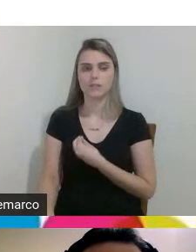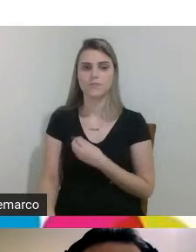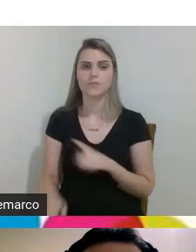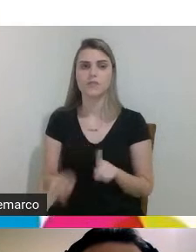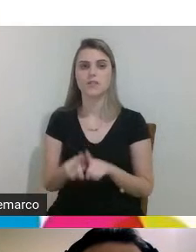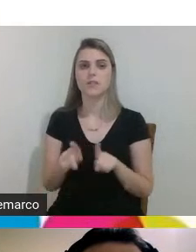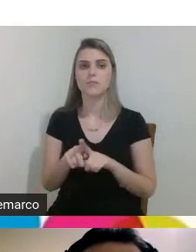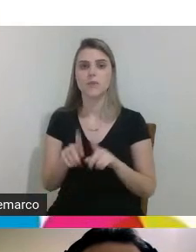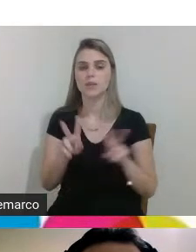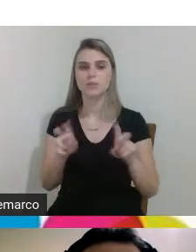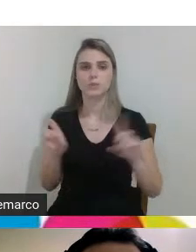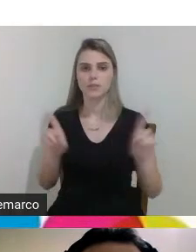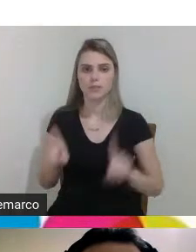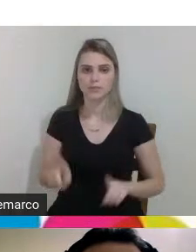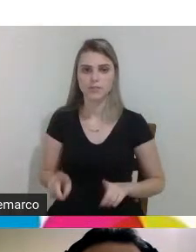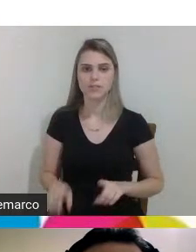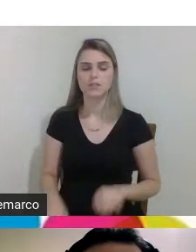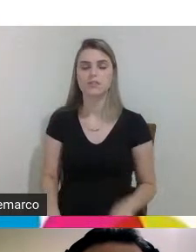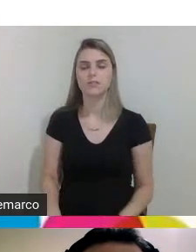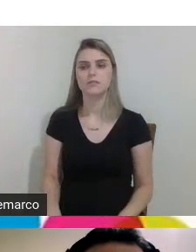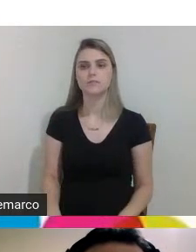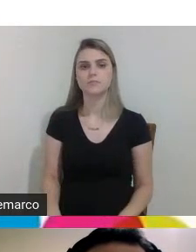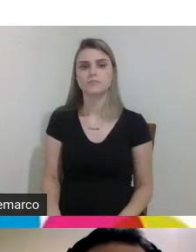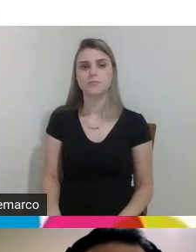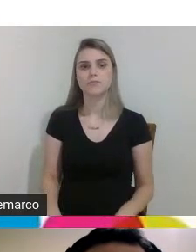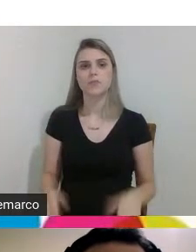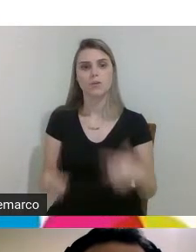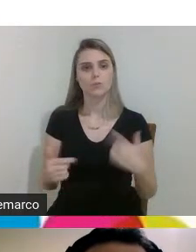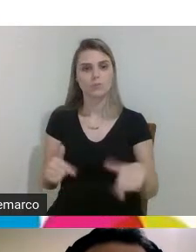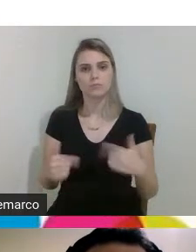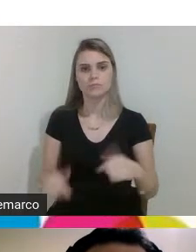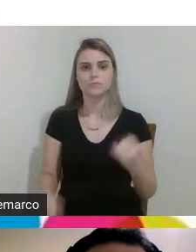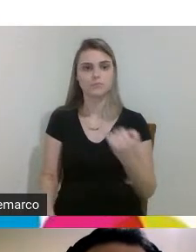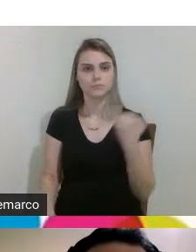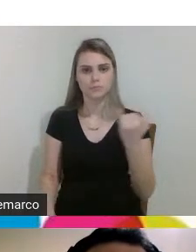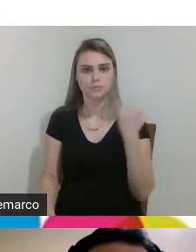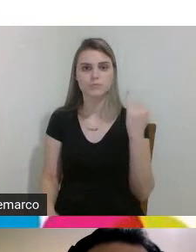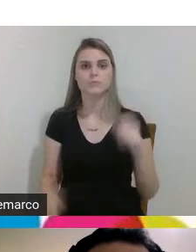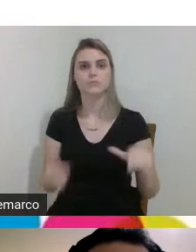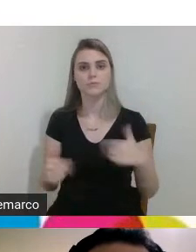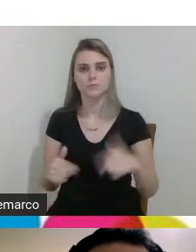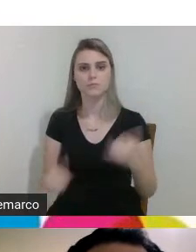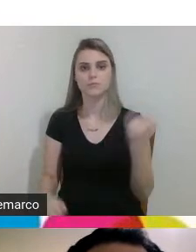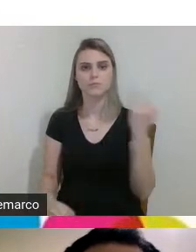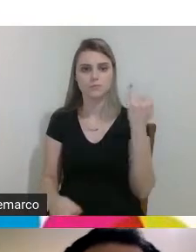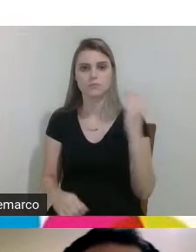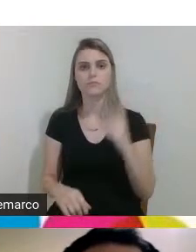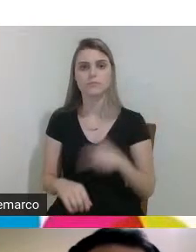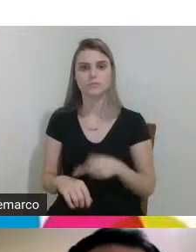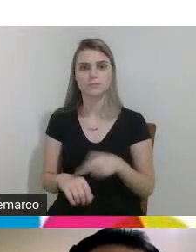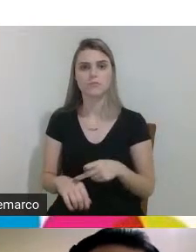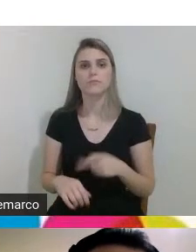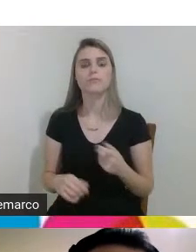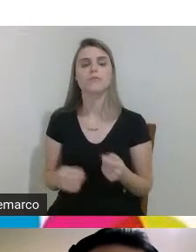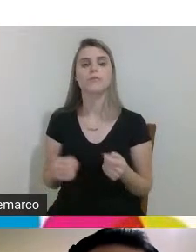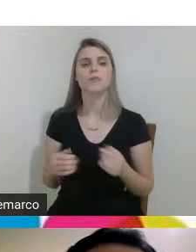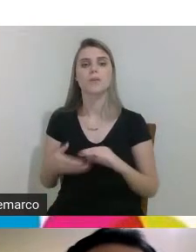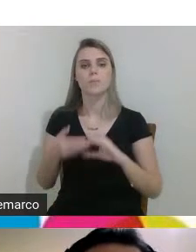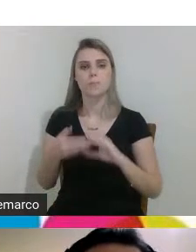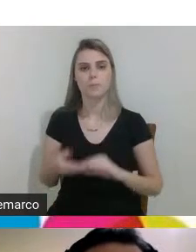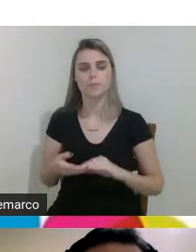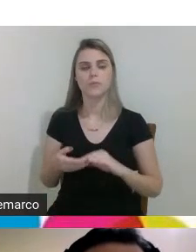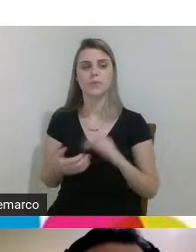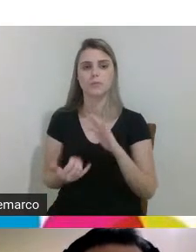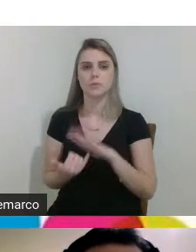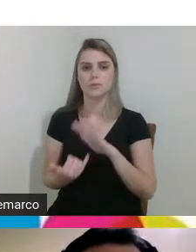deficiências né então esse trabalho é muito importante muito importante mesmo então parabenizo o Instituto Federal aqui